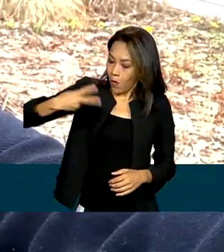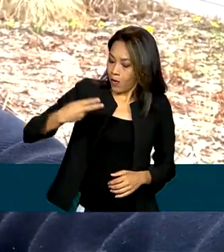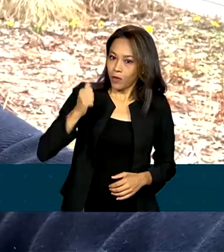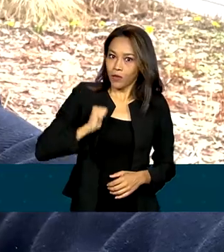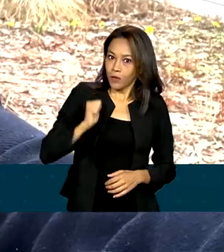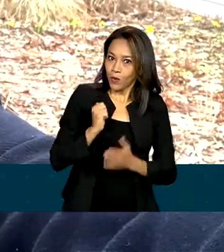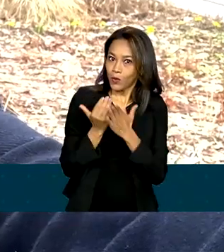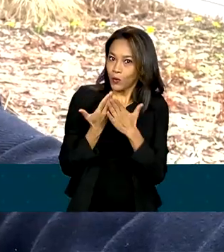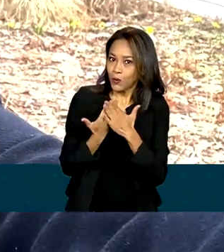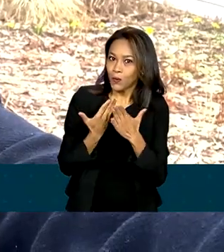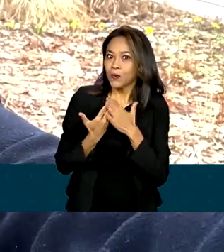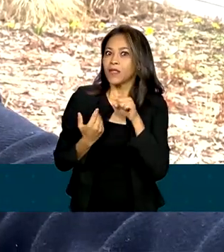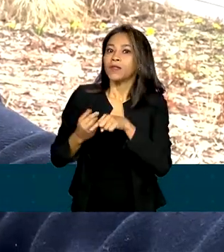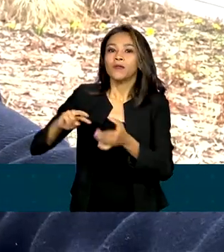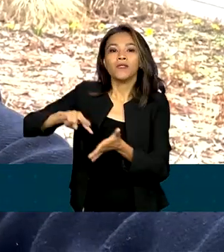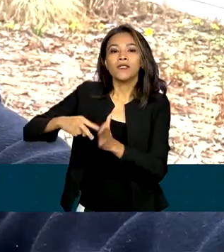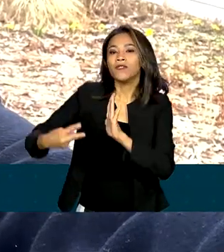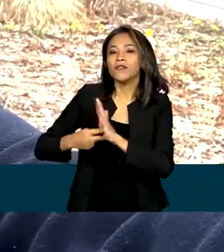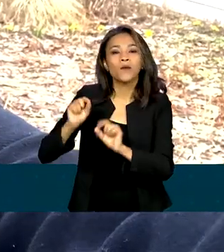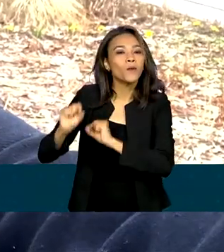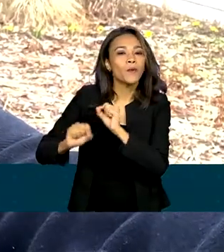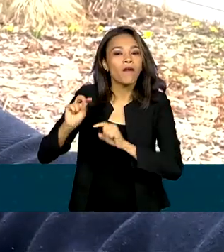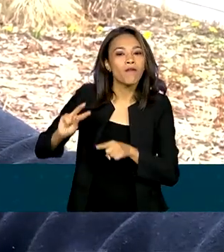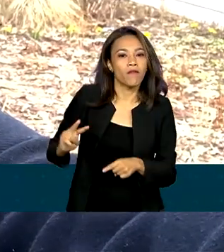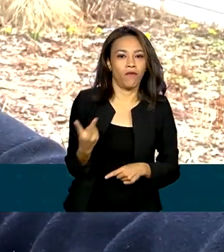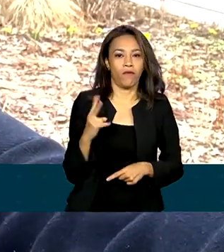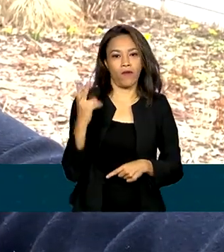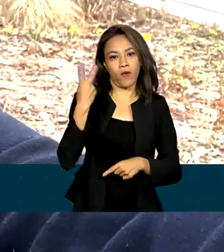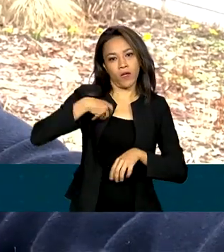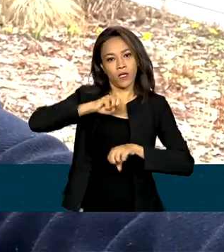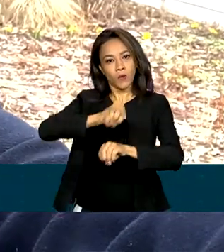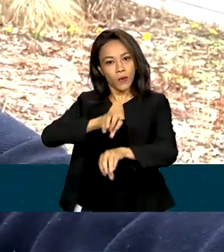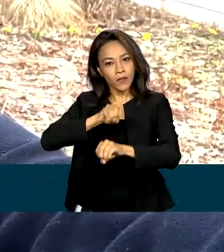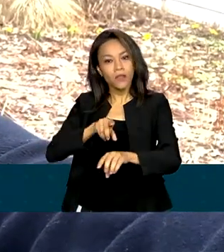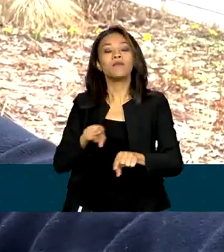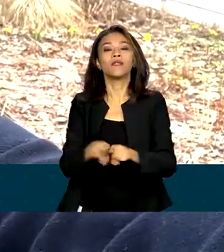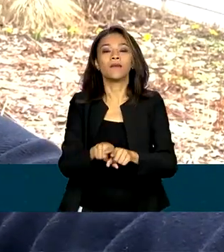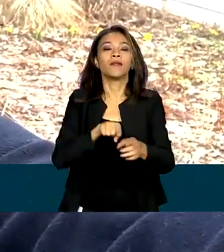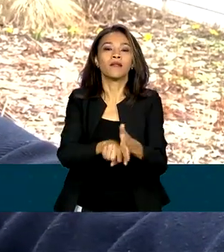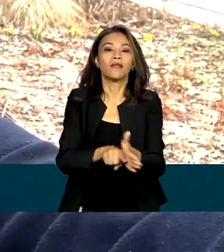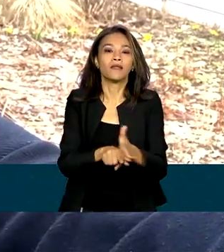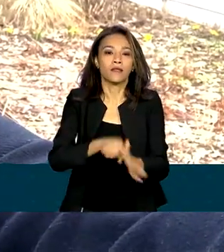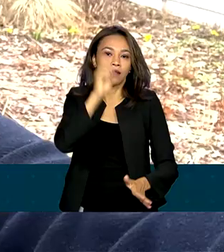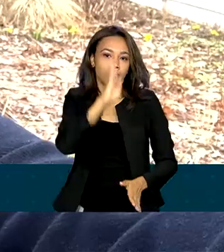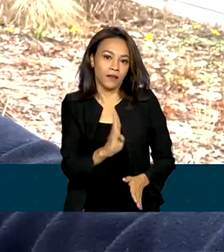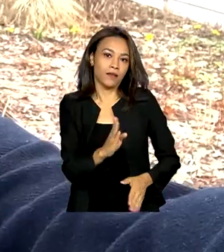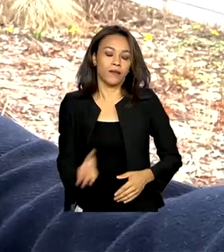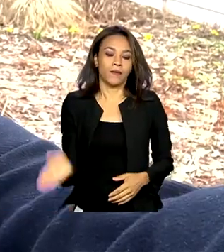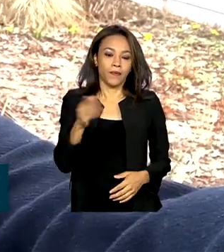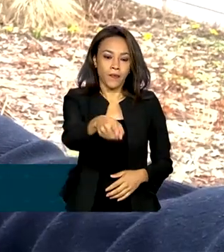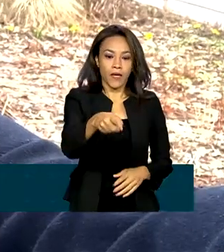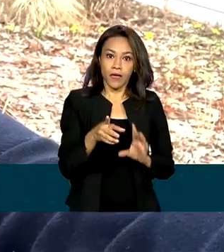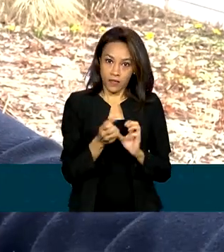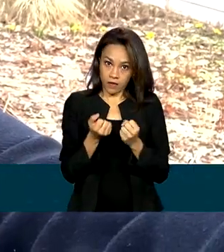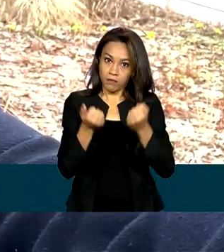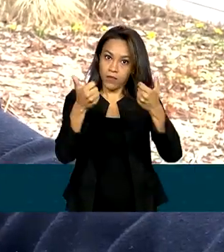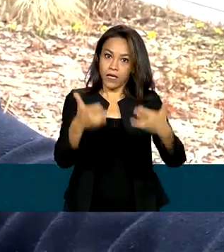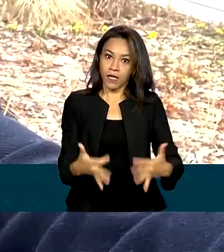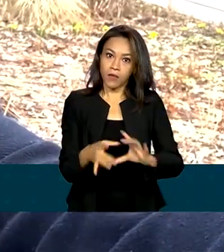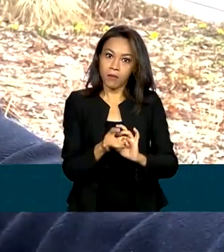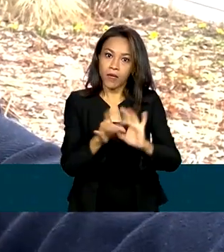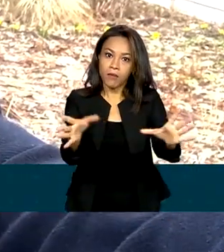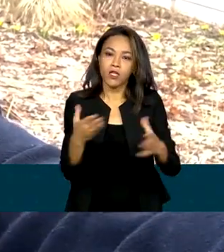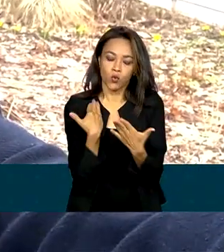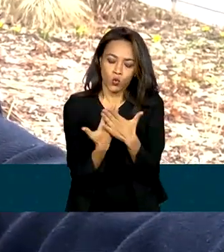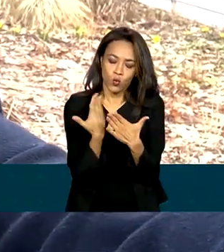das bolsas sinaliza uma maior valorização da educação e da pesquisa do Brasil. Permite aos pesquisadores de dedicação exclusiva